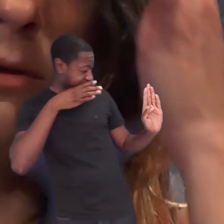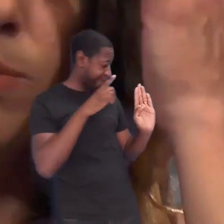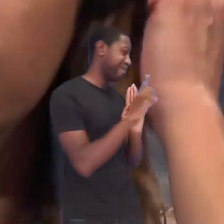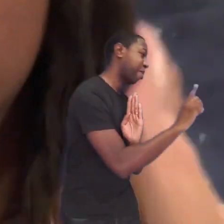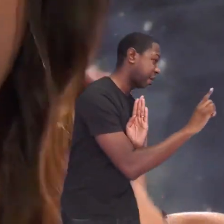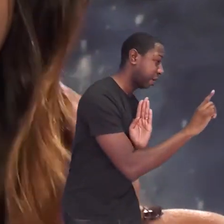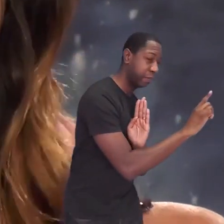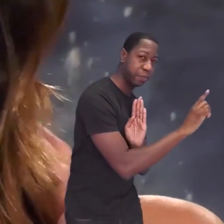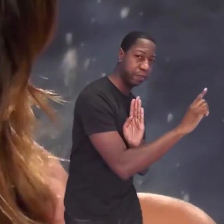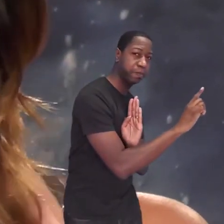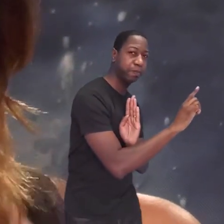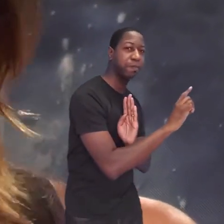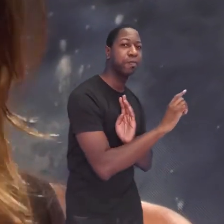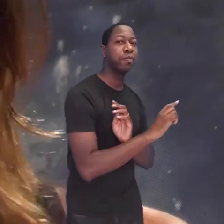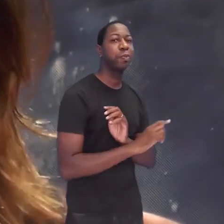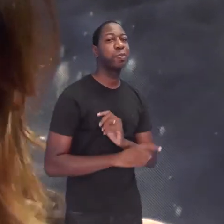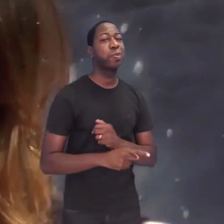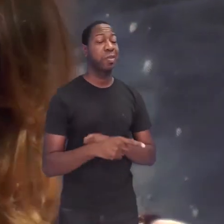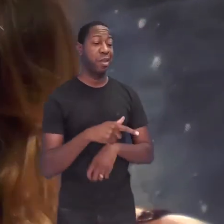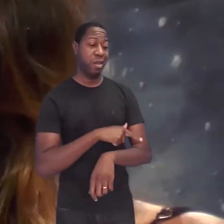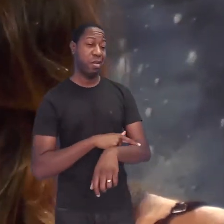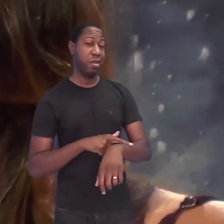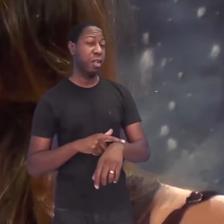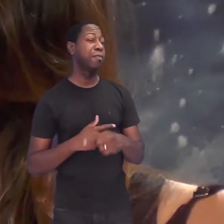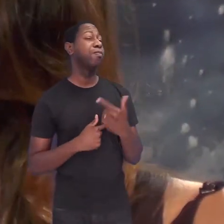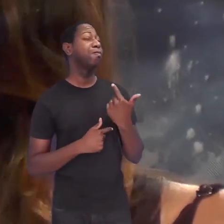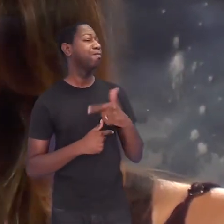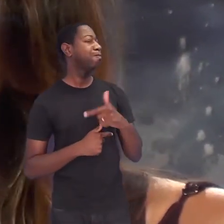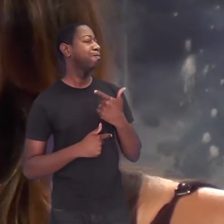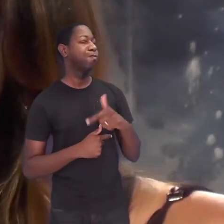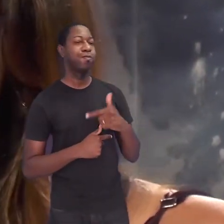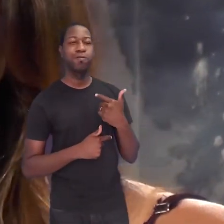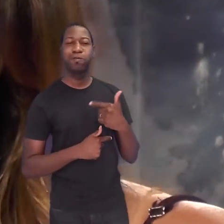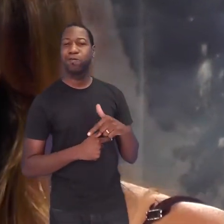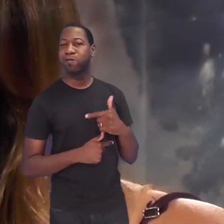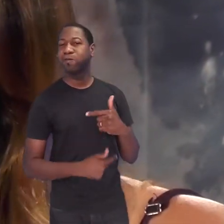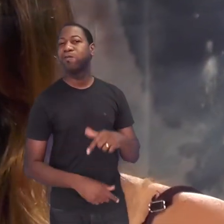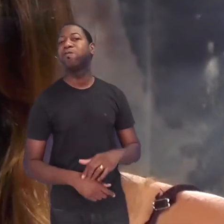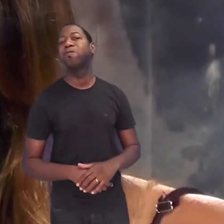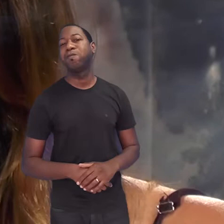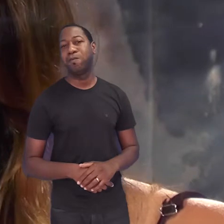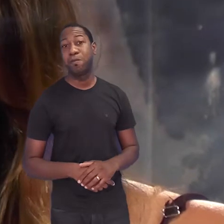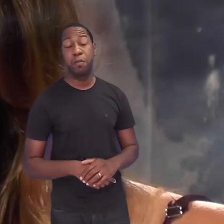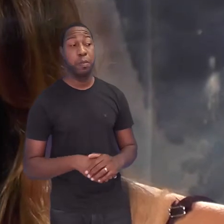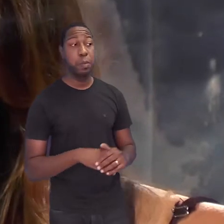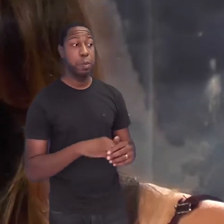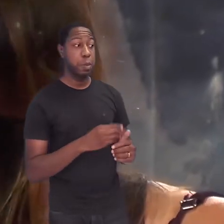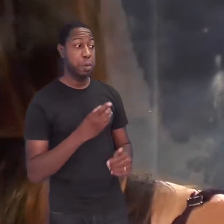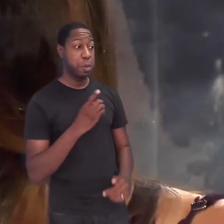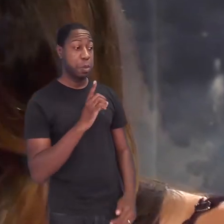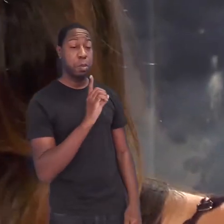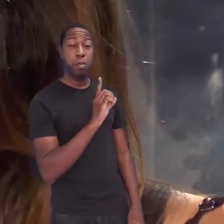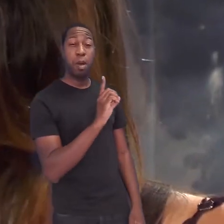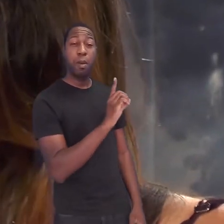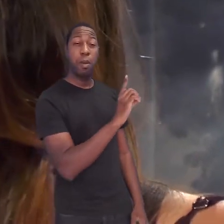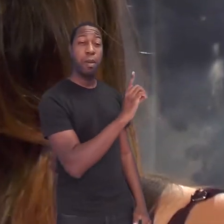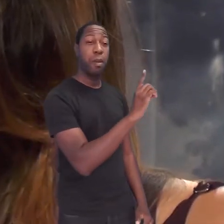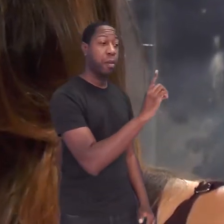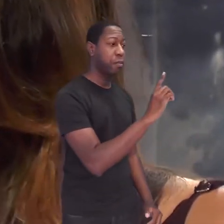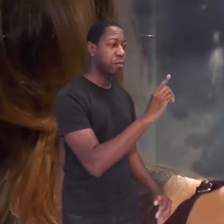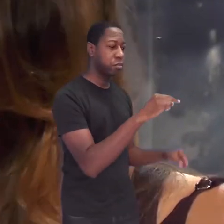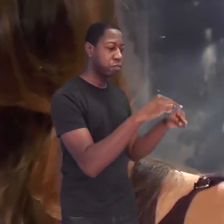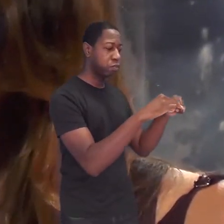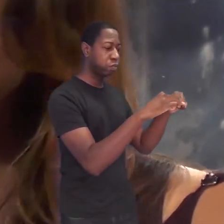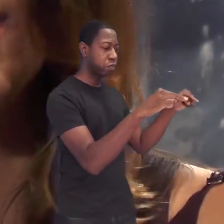entrando, porque como eu disse, ele era muito mal educado. Quando ele chegou lá no final do corredor,